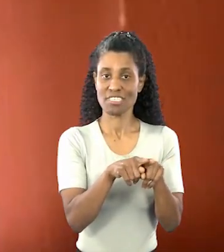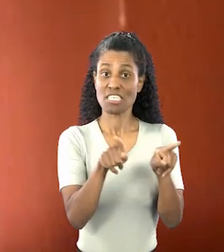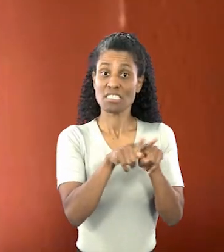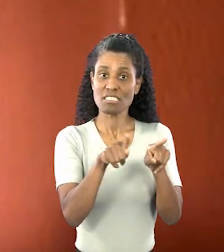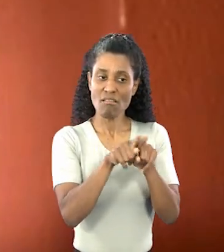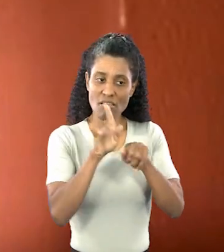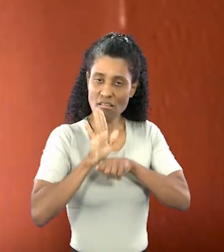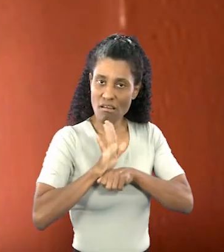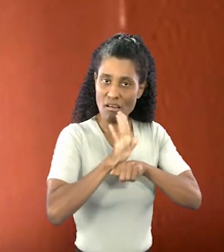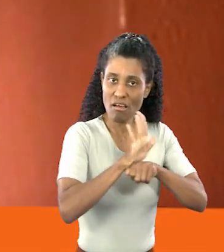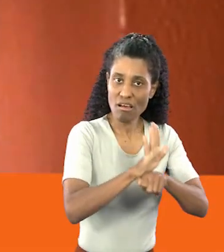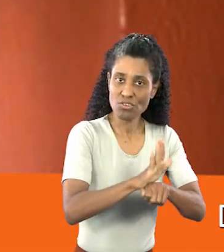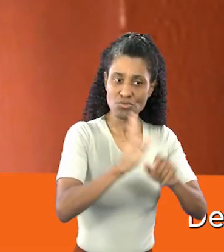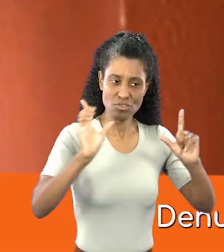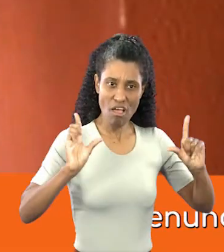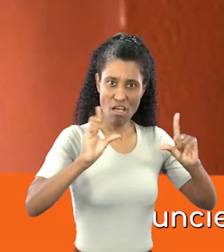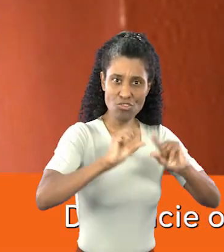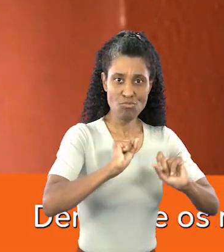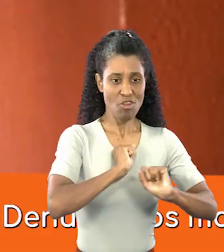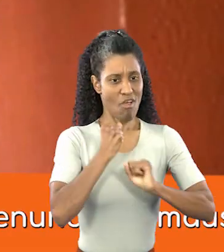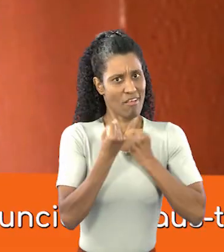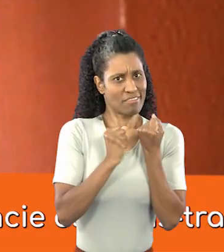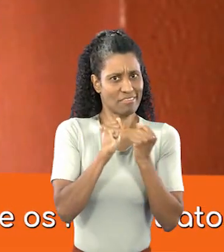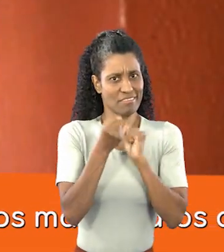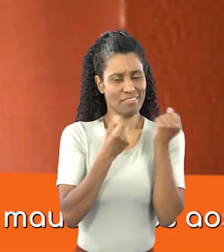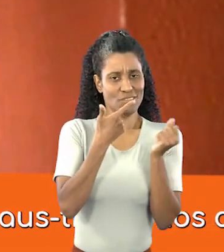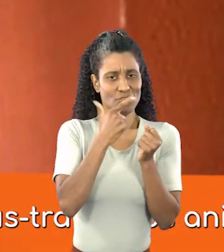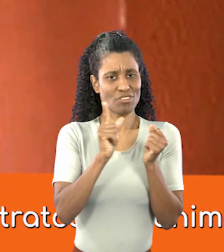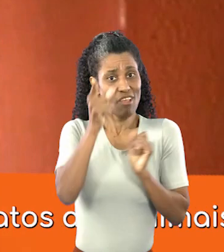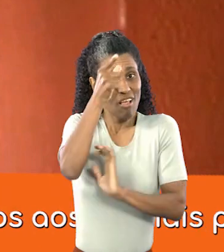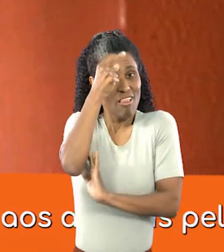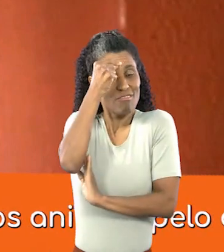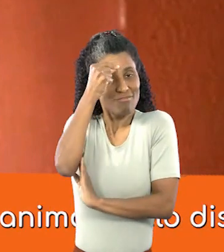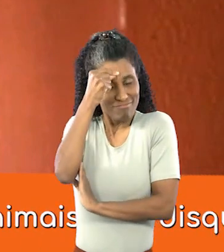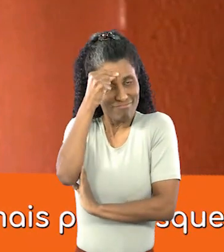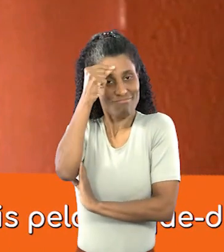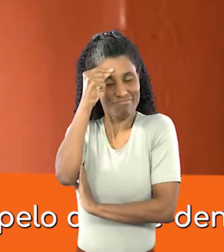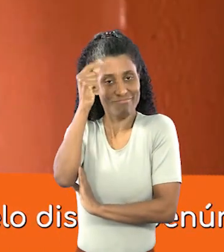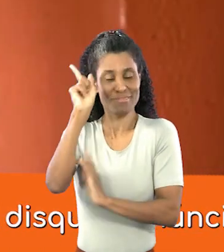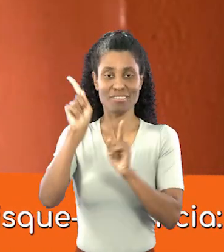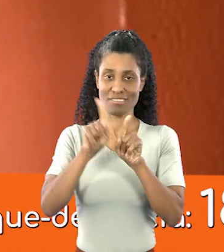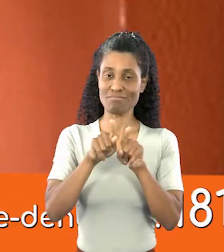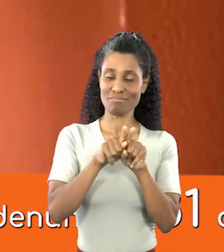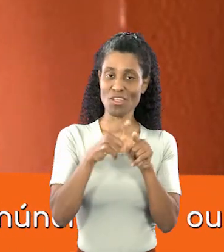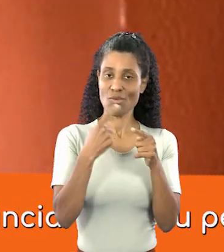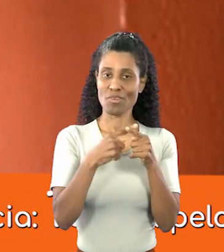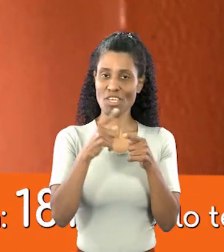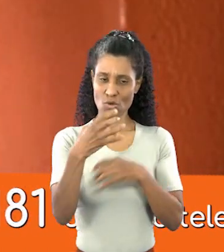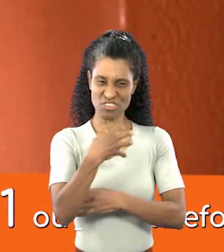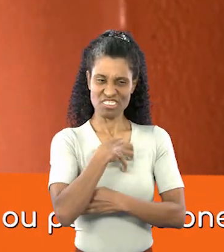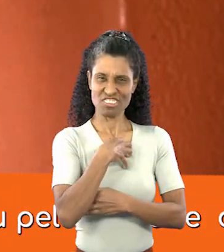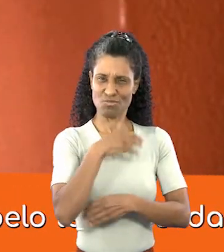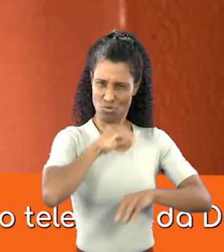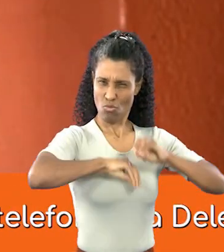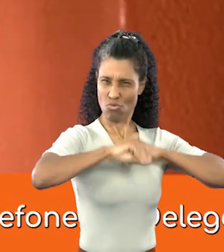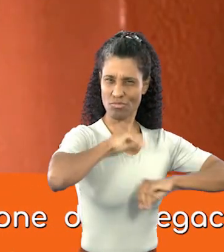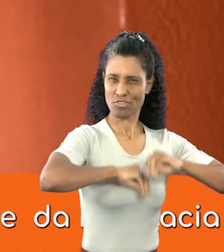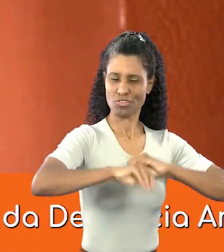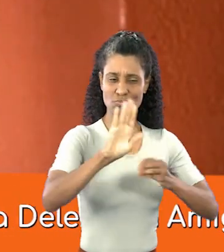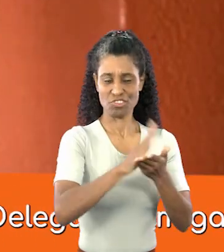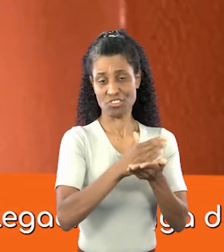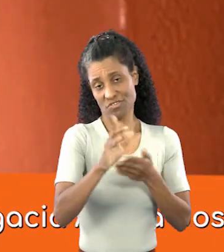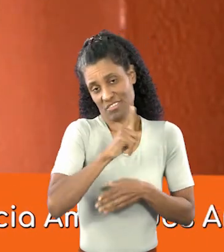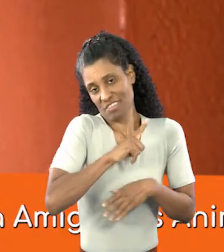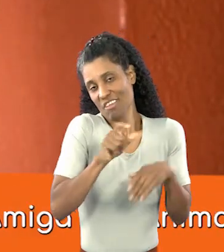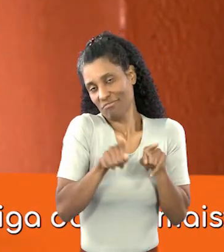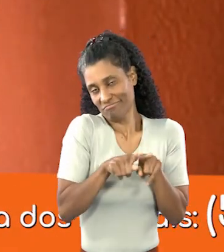Além do mais, ajuda muito a diminuir a ansiedade, esse sentimento de depressão que